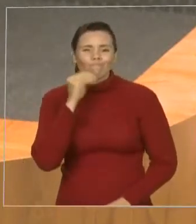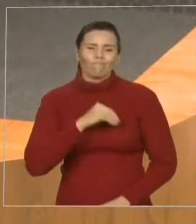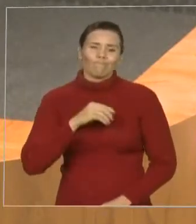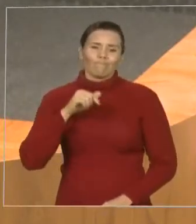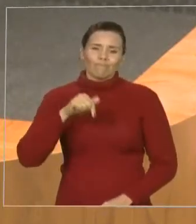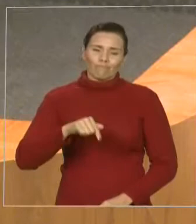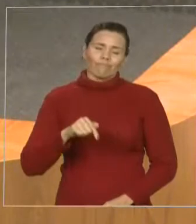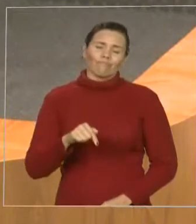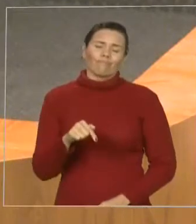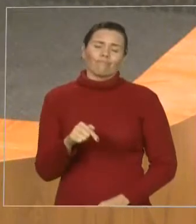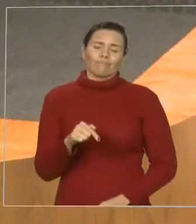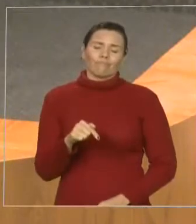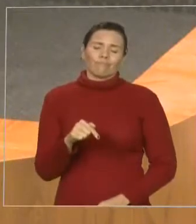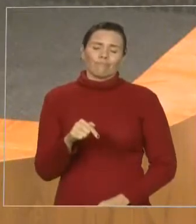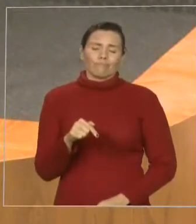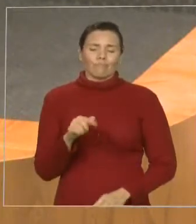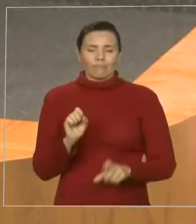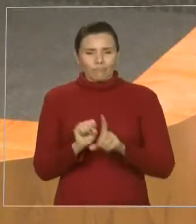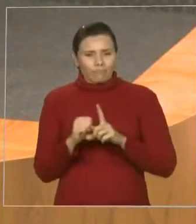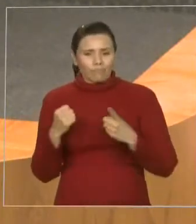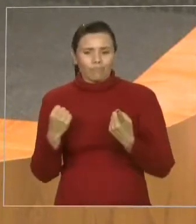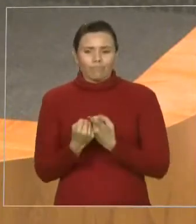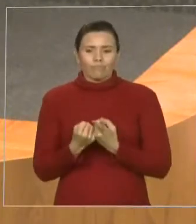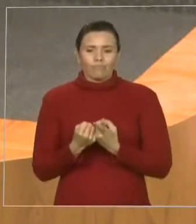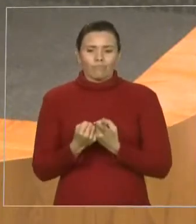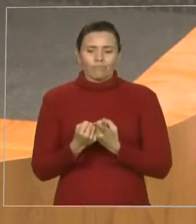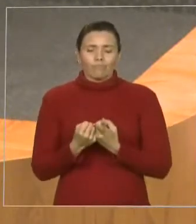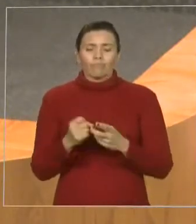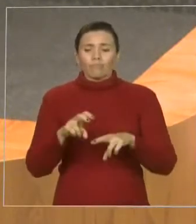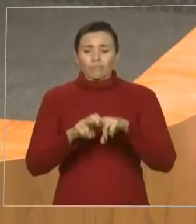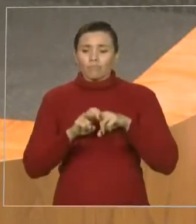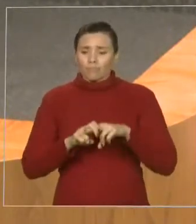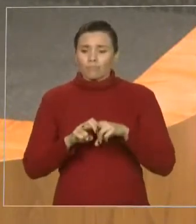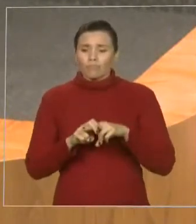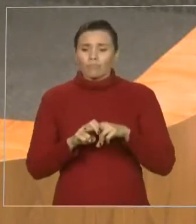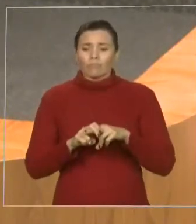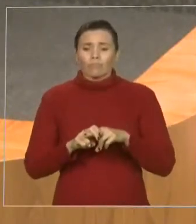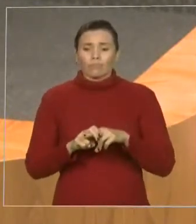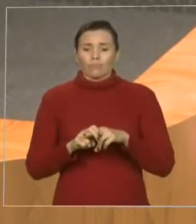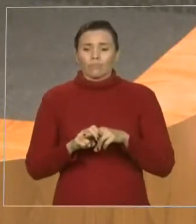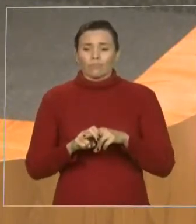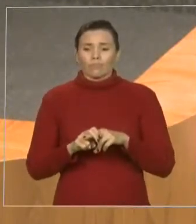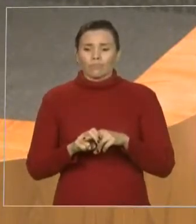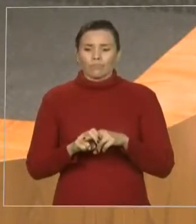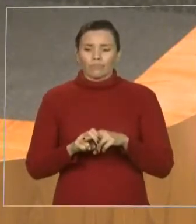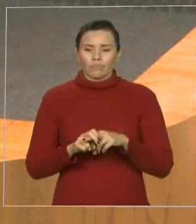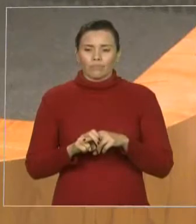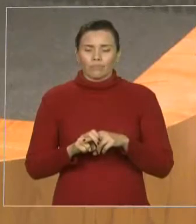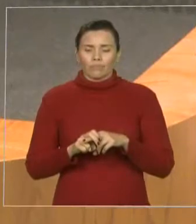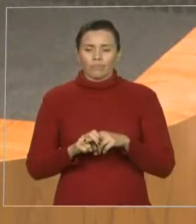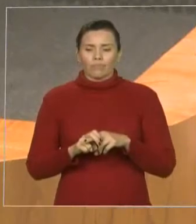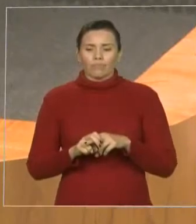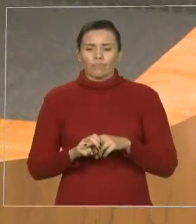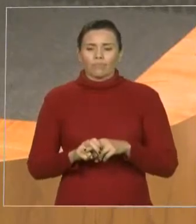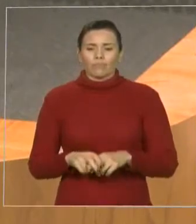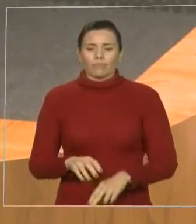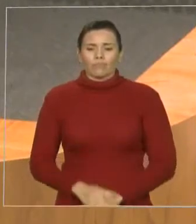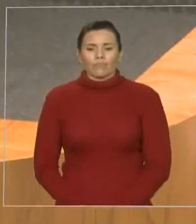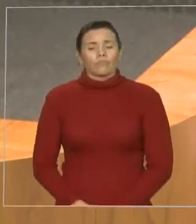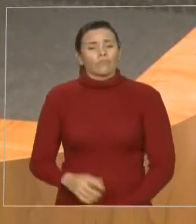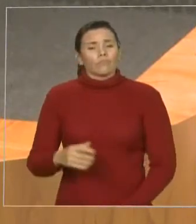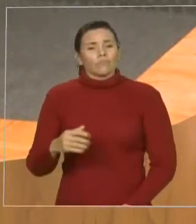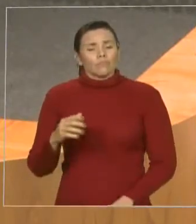Mas como o fazer se não temos ou se há uma carência de entendimento no que se refere a